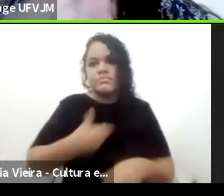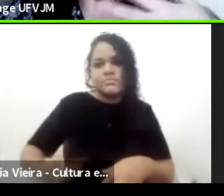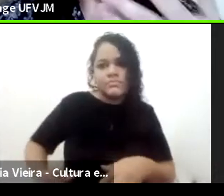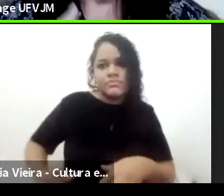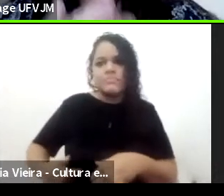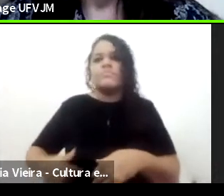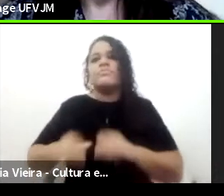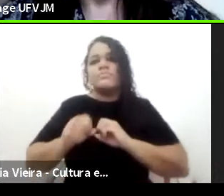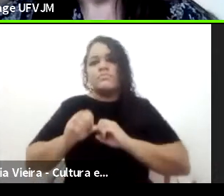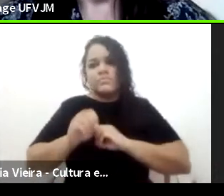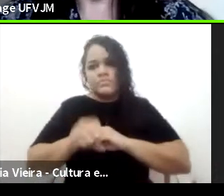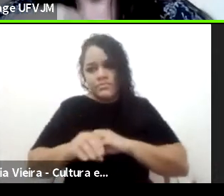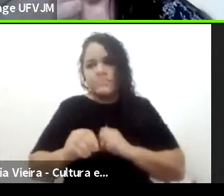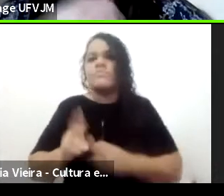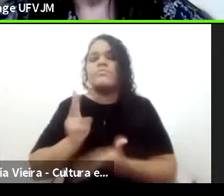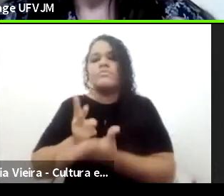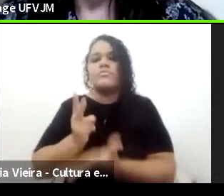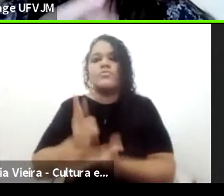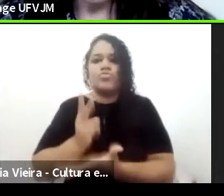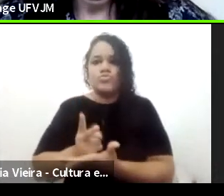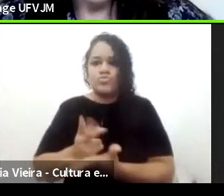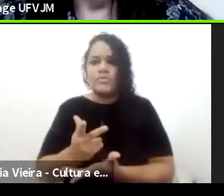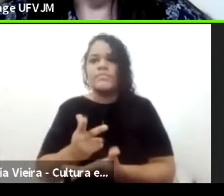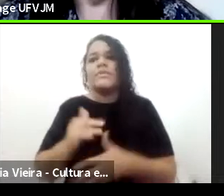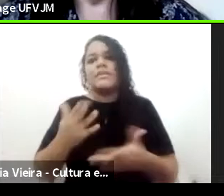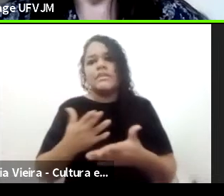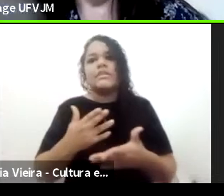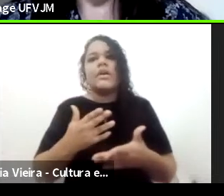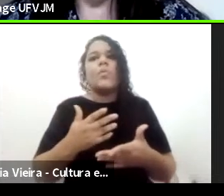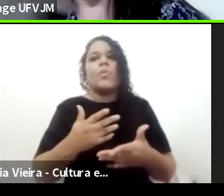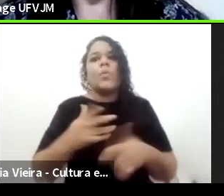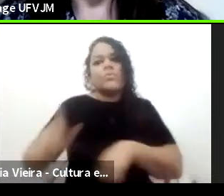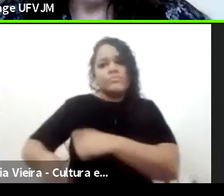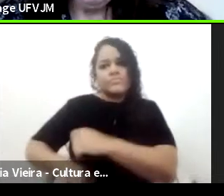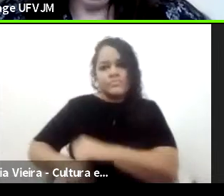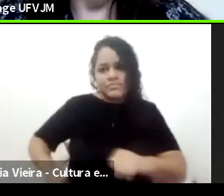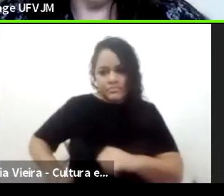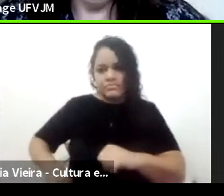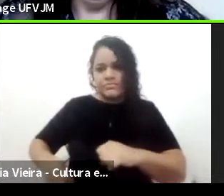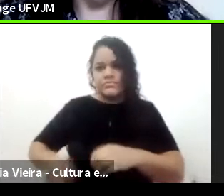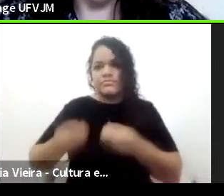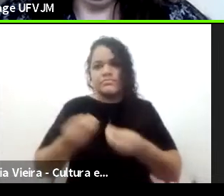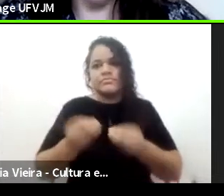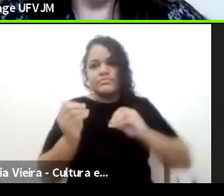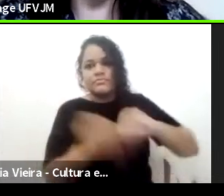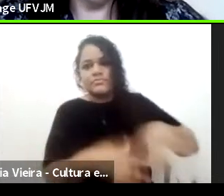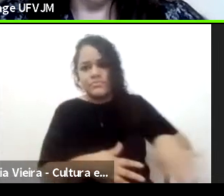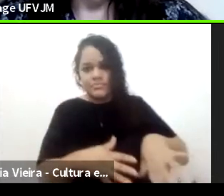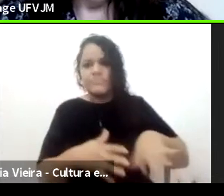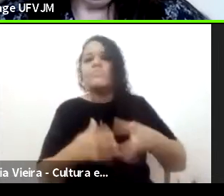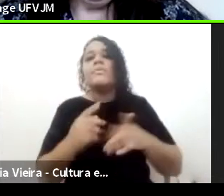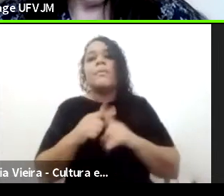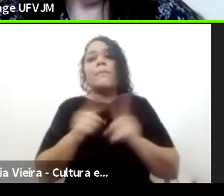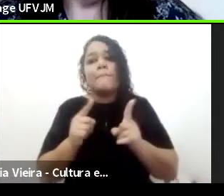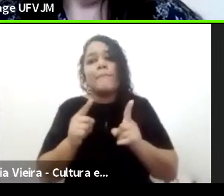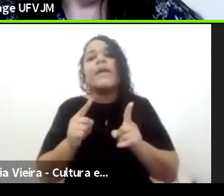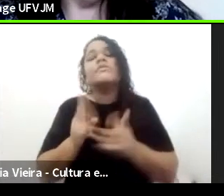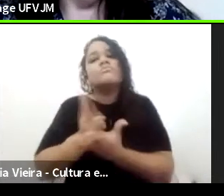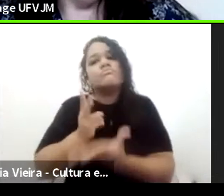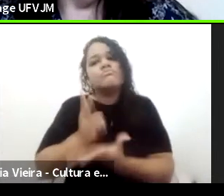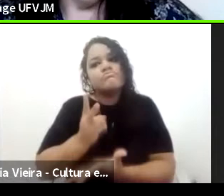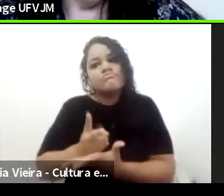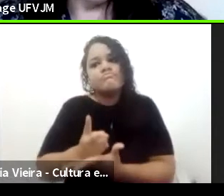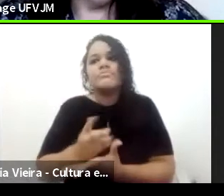Mas eles continuam no espaço, eles continuam circulando, Nem todos saem do Brasil. A gente tem que pensar nessa